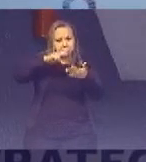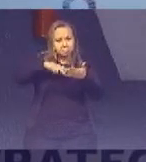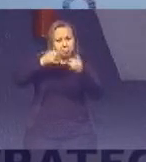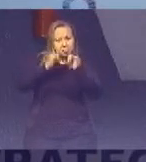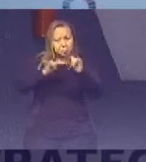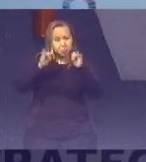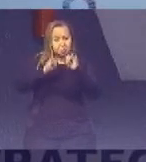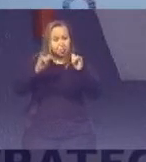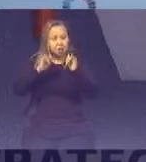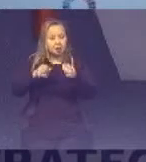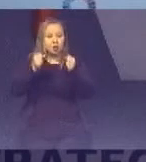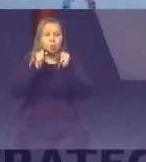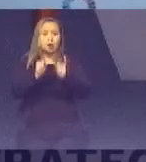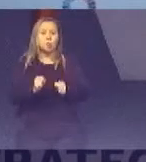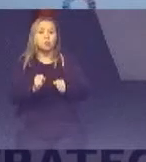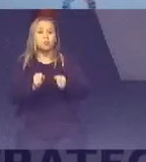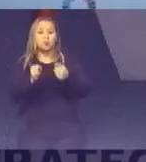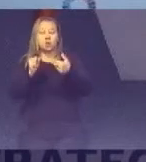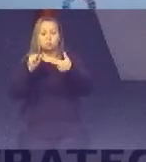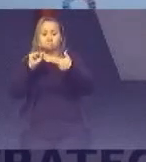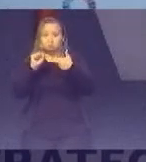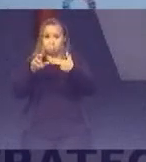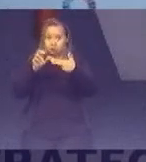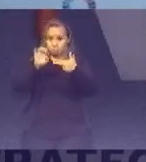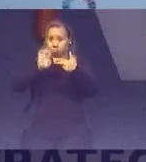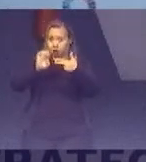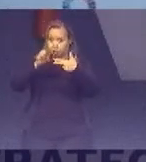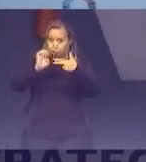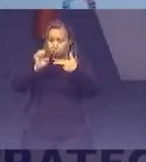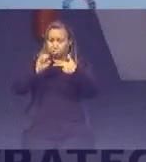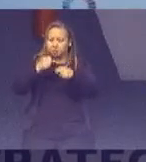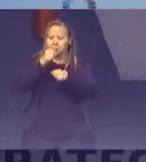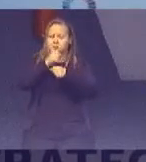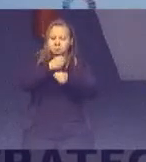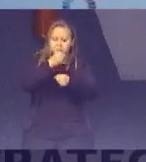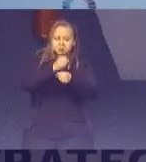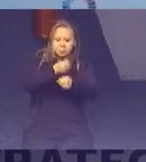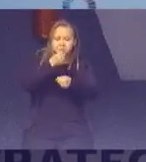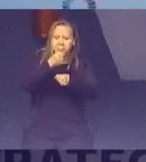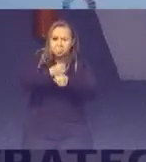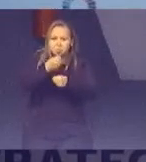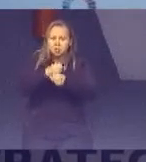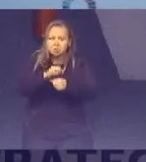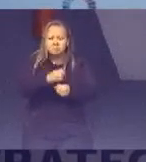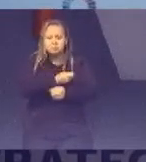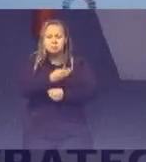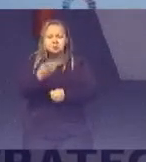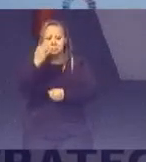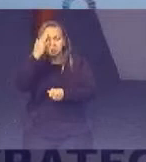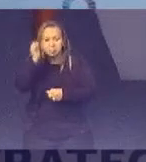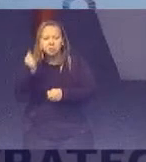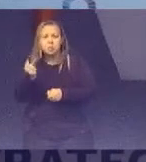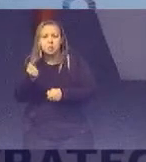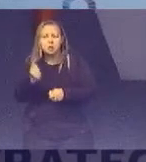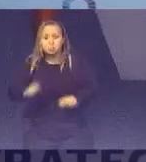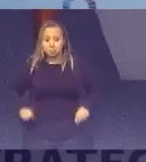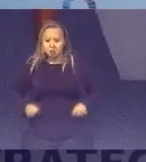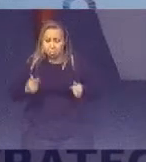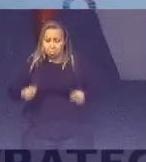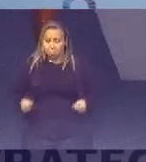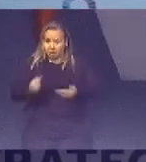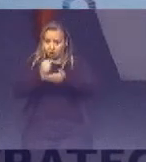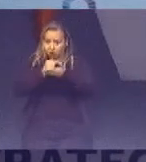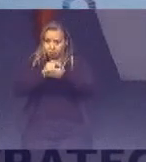Executivo E chegamos Aqui a Ano a ano Quanto se gasta Com medicamentos Quais são os